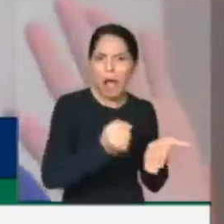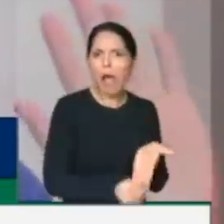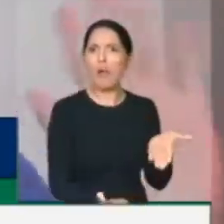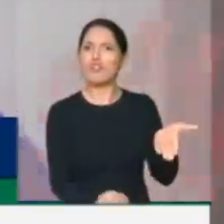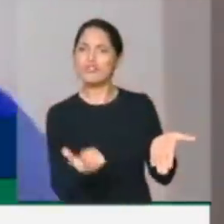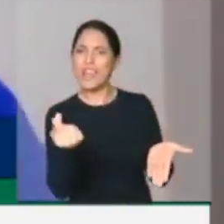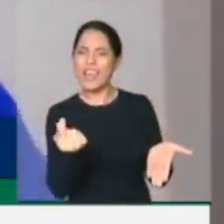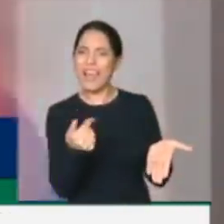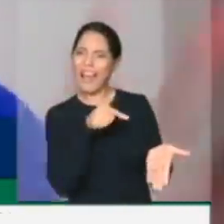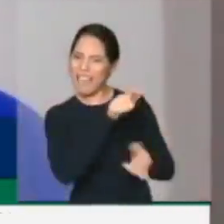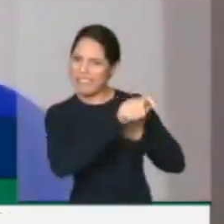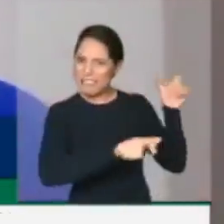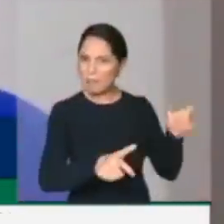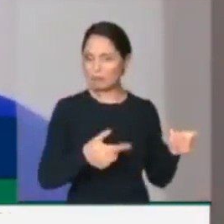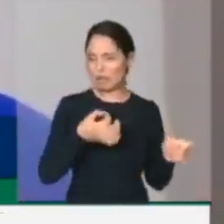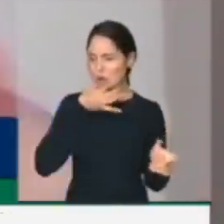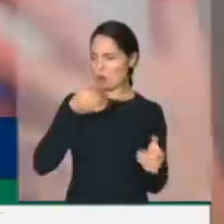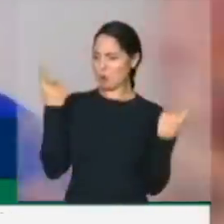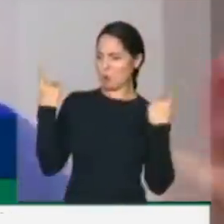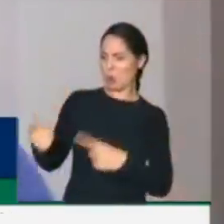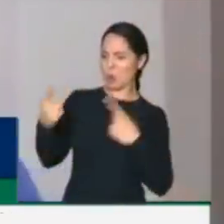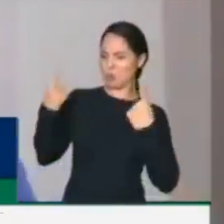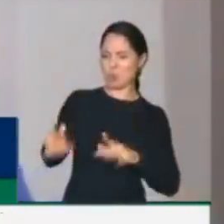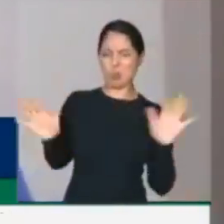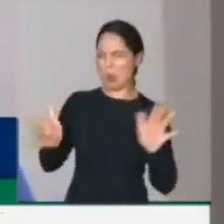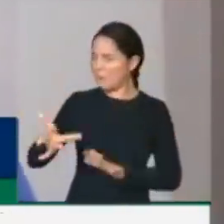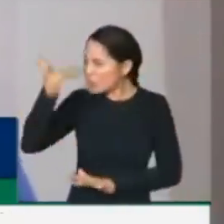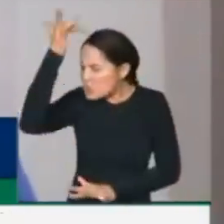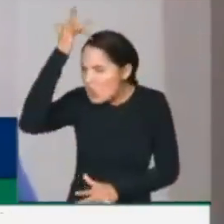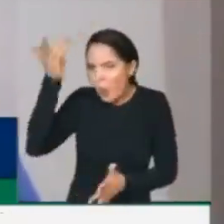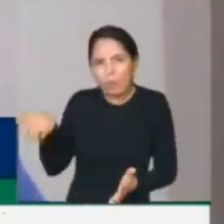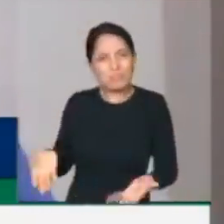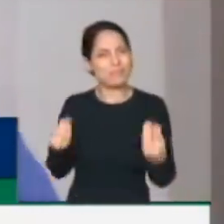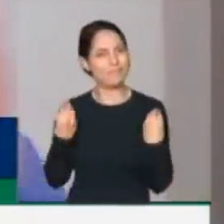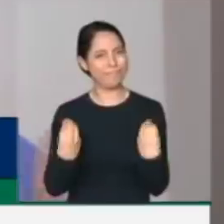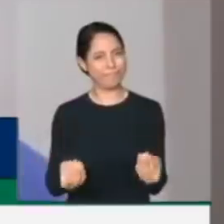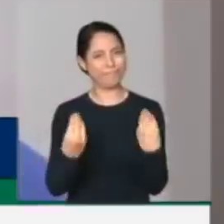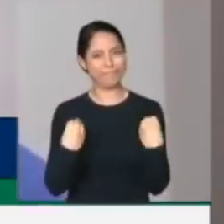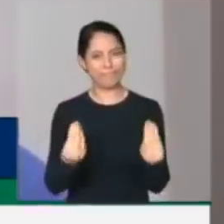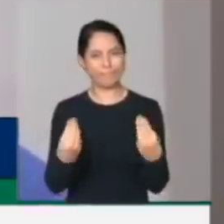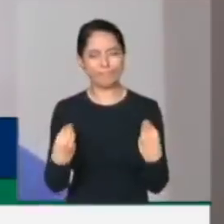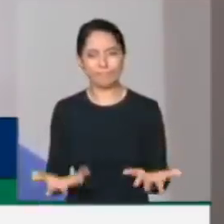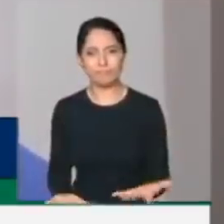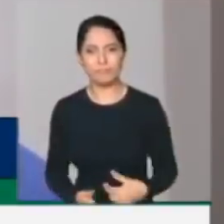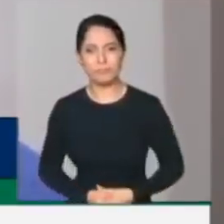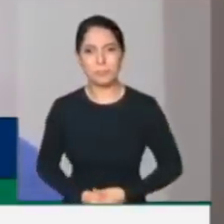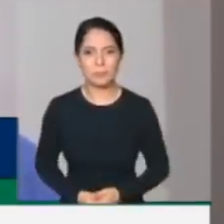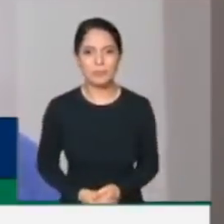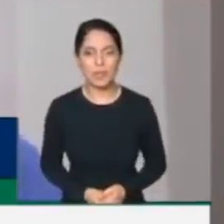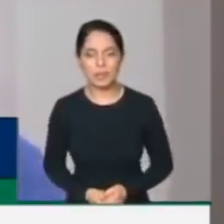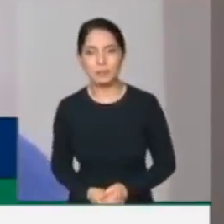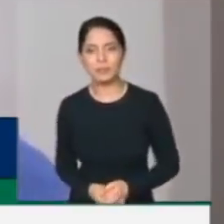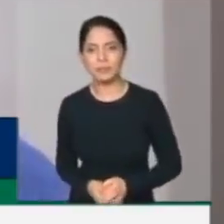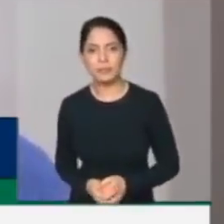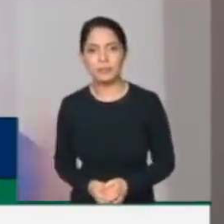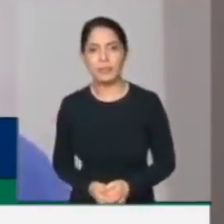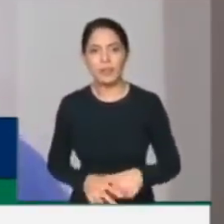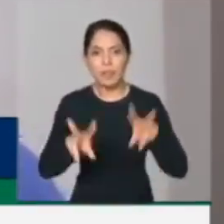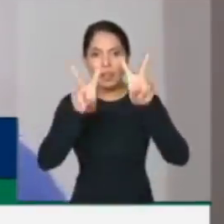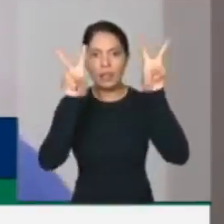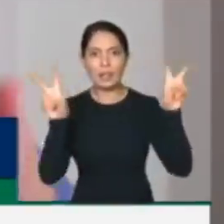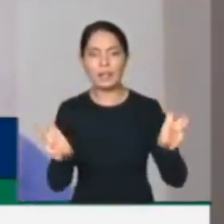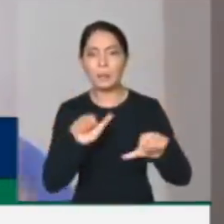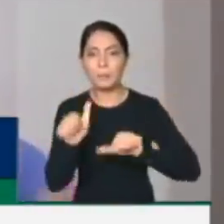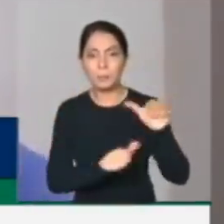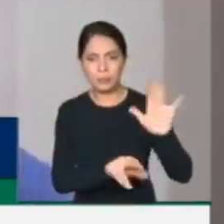o deputado fica contra, acha que é um absurdo. Ah, mas o resultado da reforma trabalhista do Temer, o que